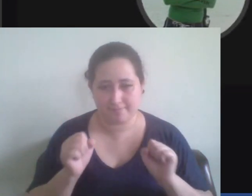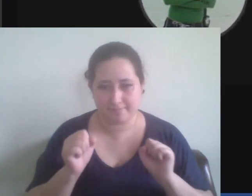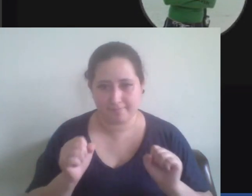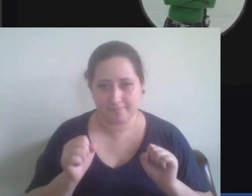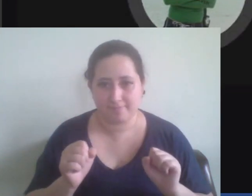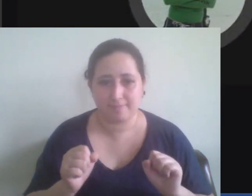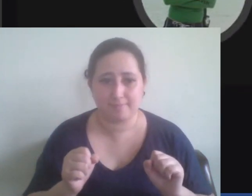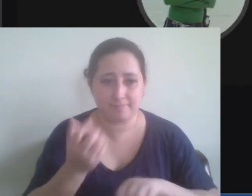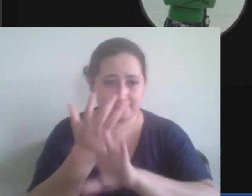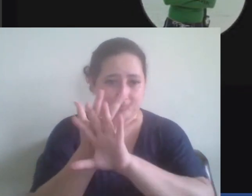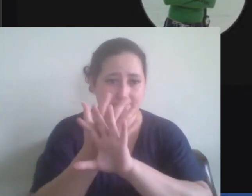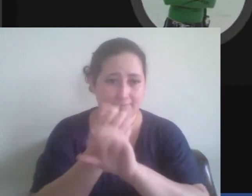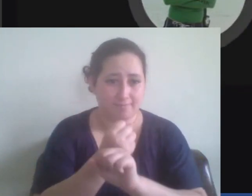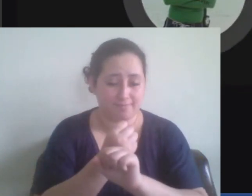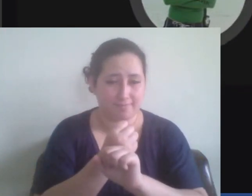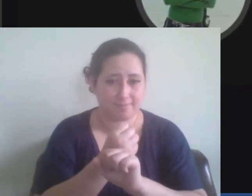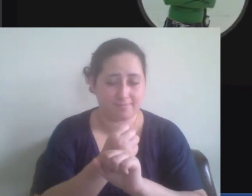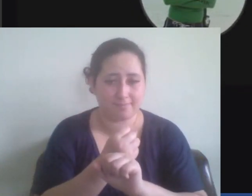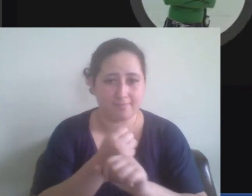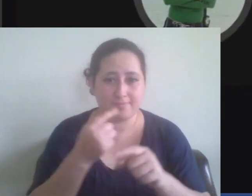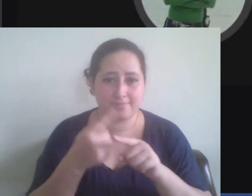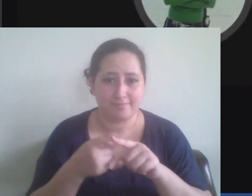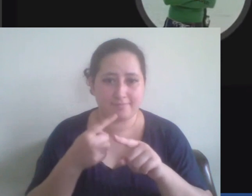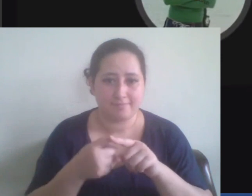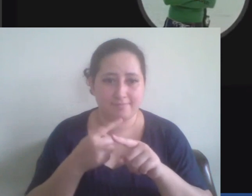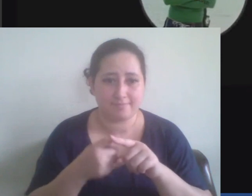só fechei um pouco por causa